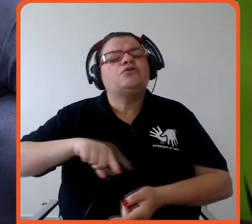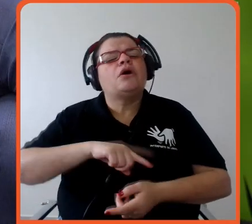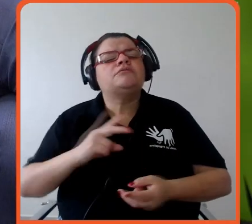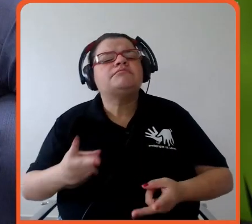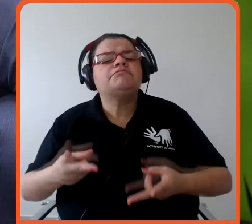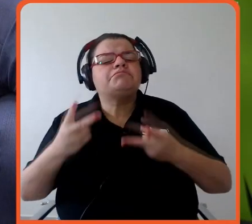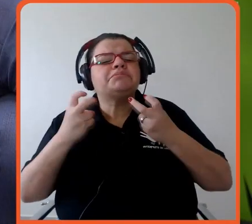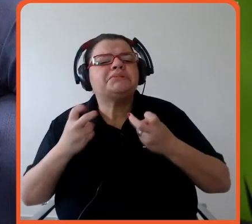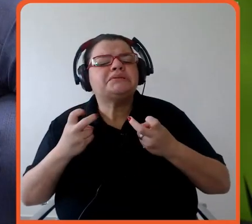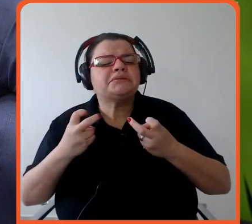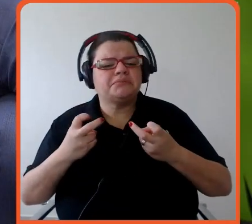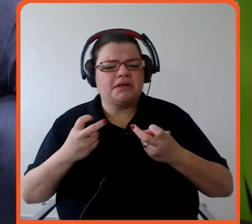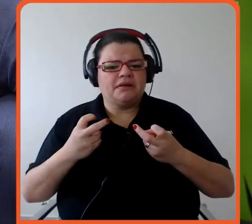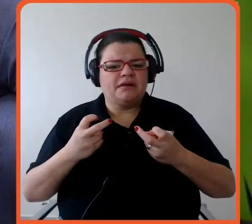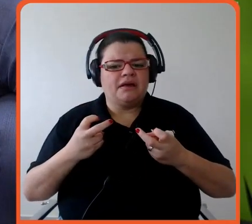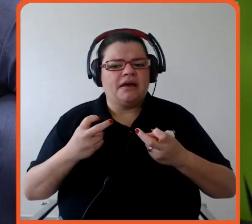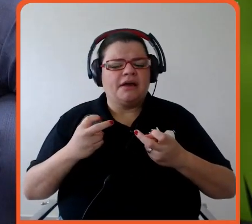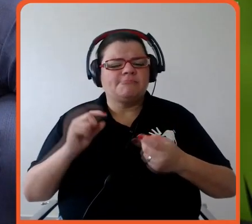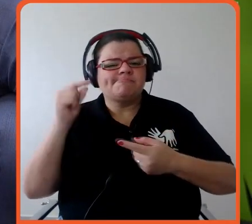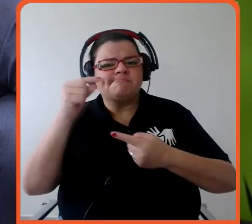estão colocados nela também?